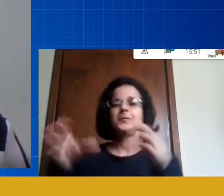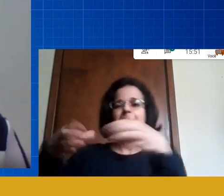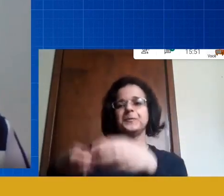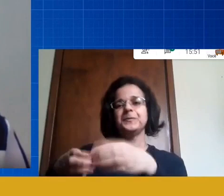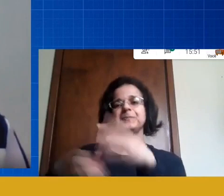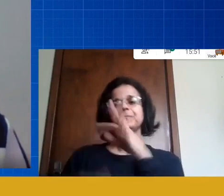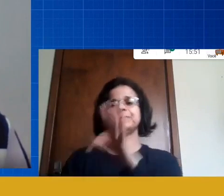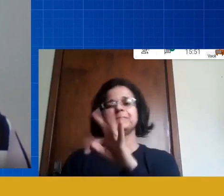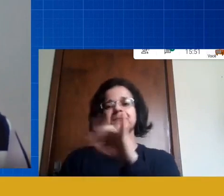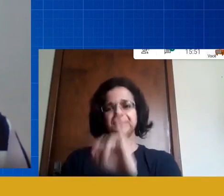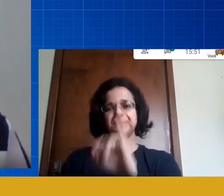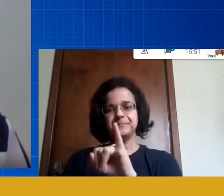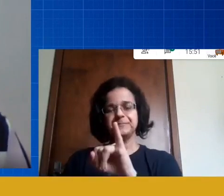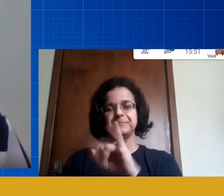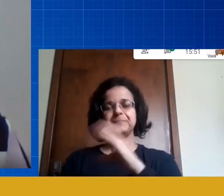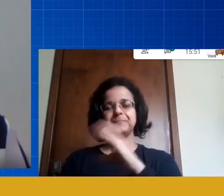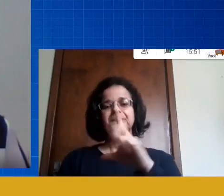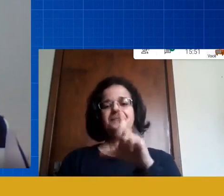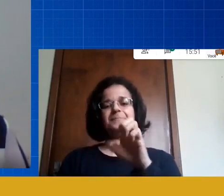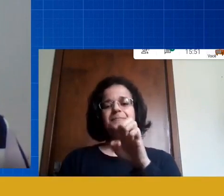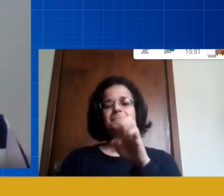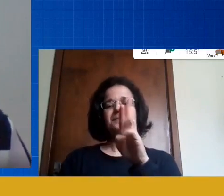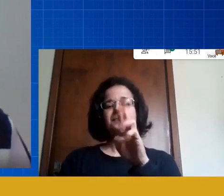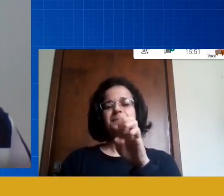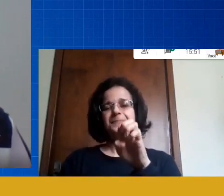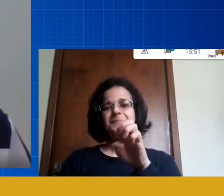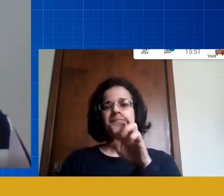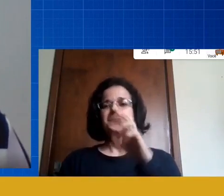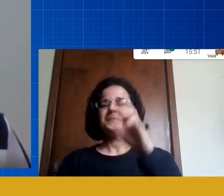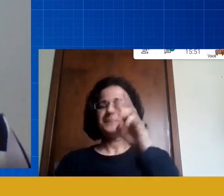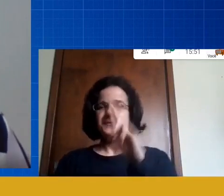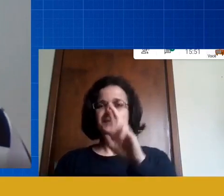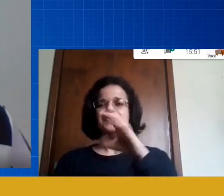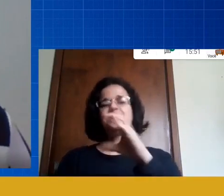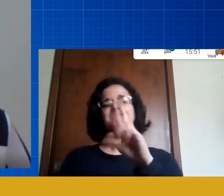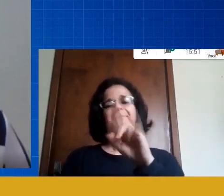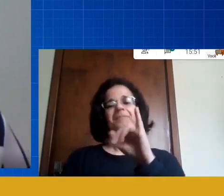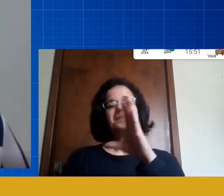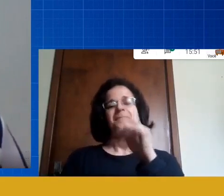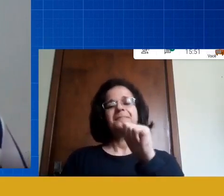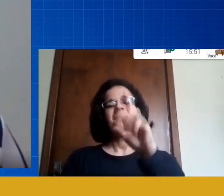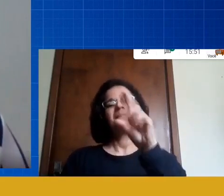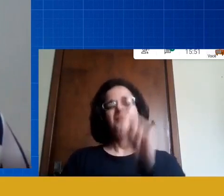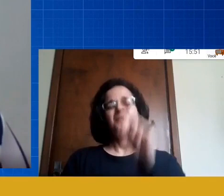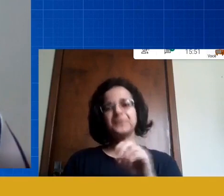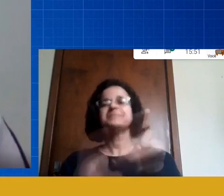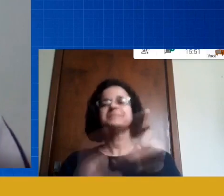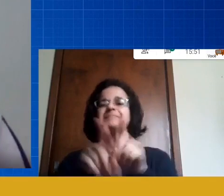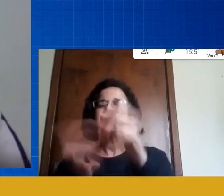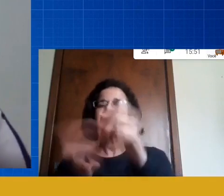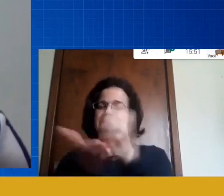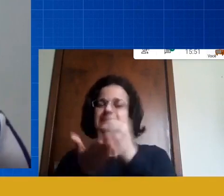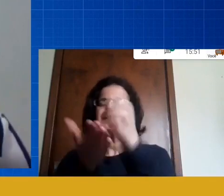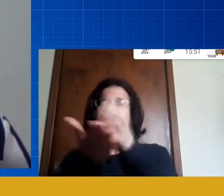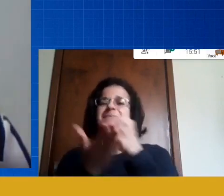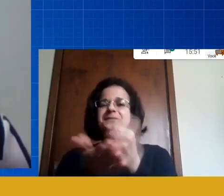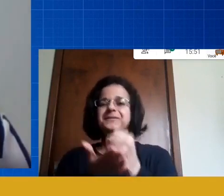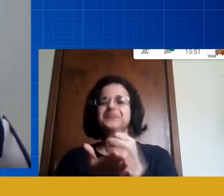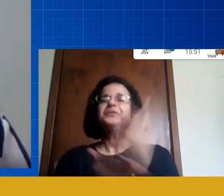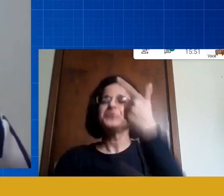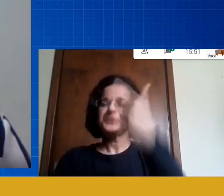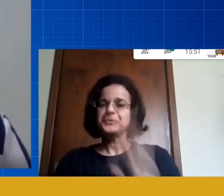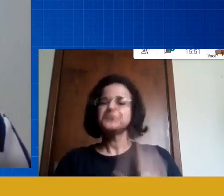Ricardo que estão ali a todo momento me monitorando me organizando me auxiliando e mais uma vez falar